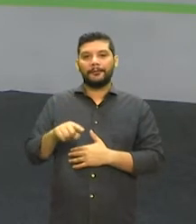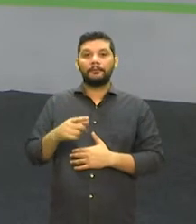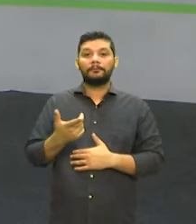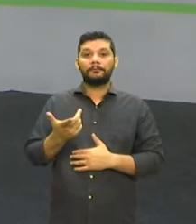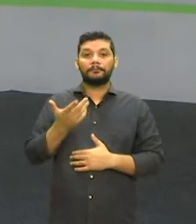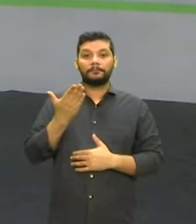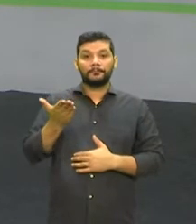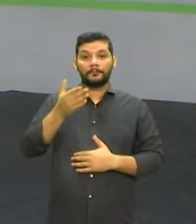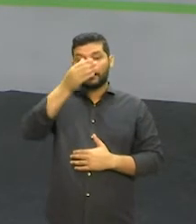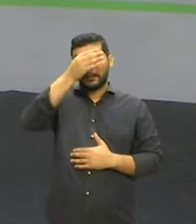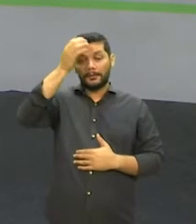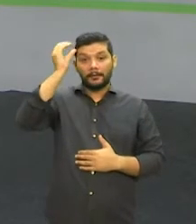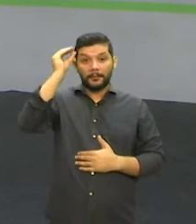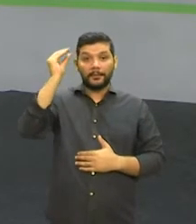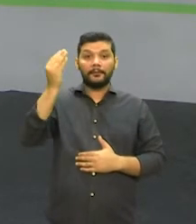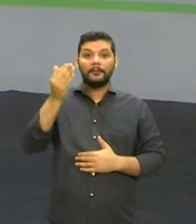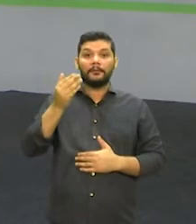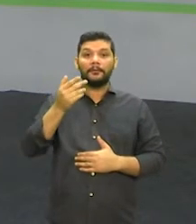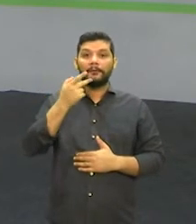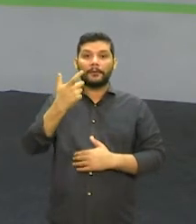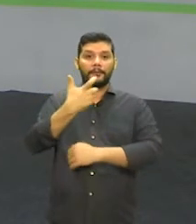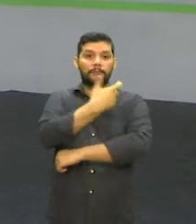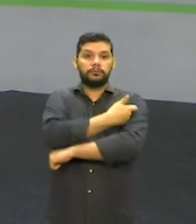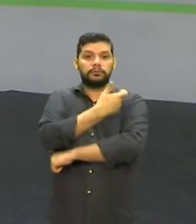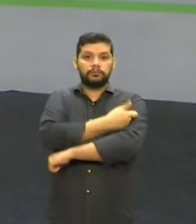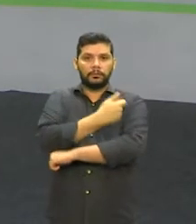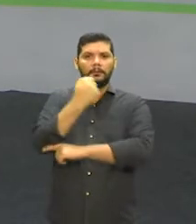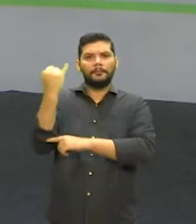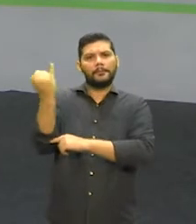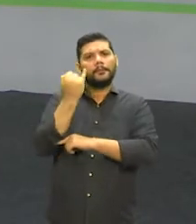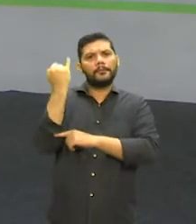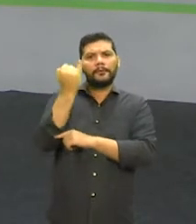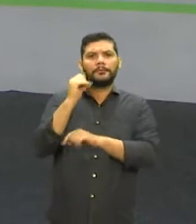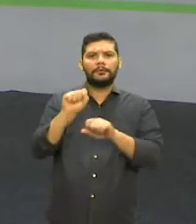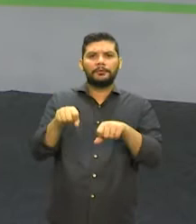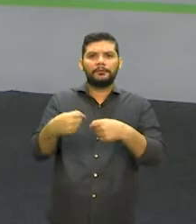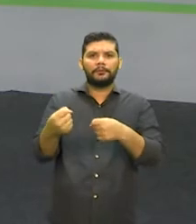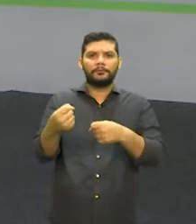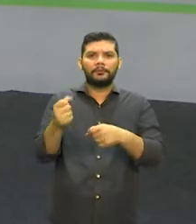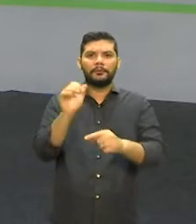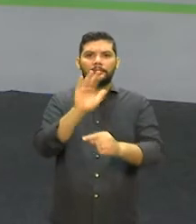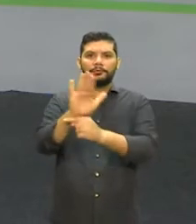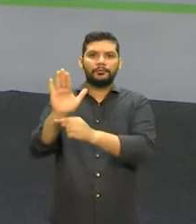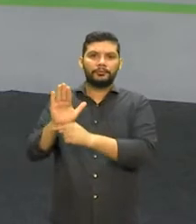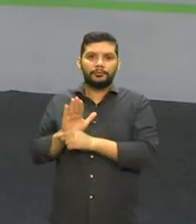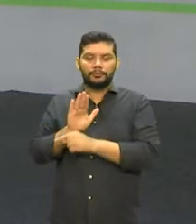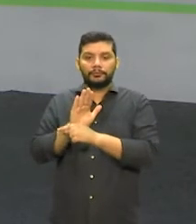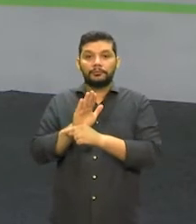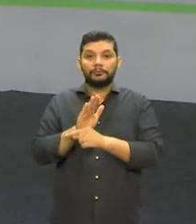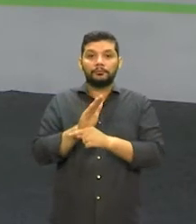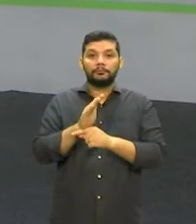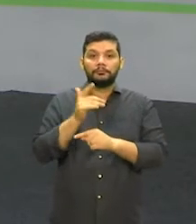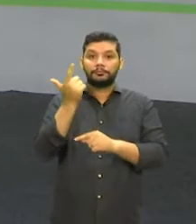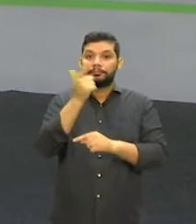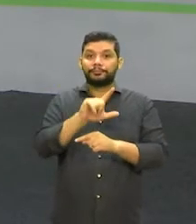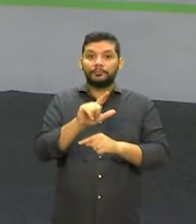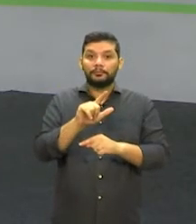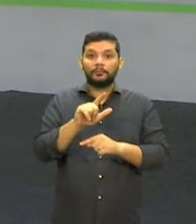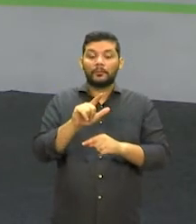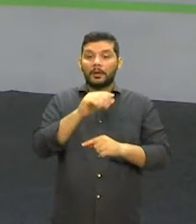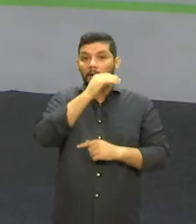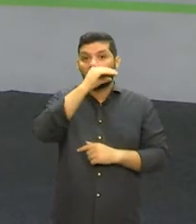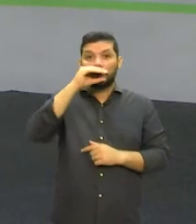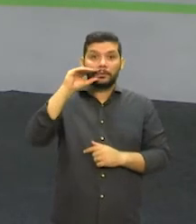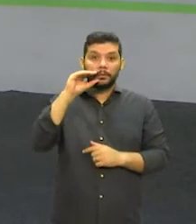afirmou que os imunizantes serão um importante reforço para o estado atingir a meta de vacinar a população adulta